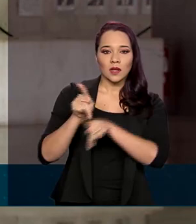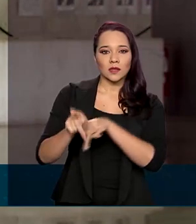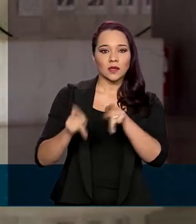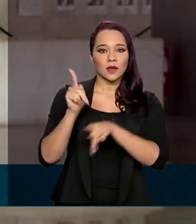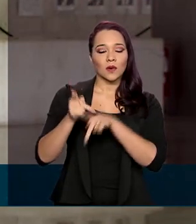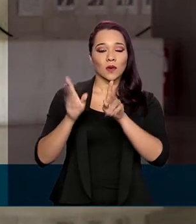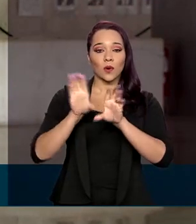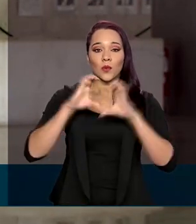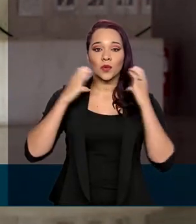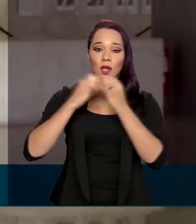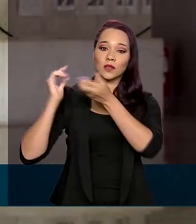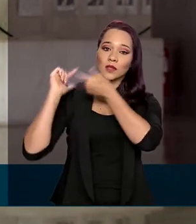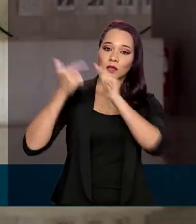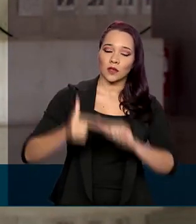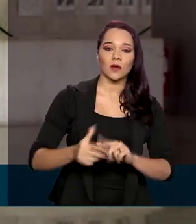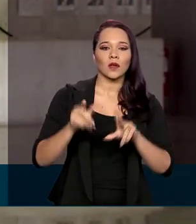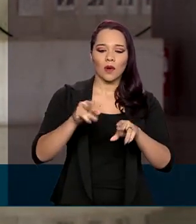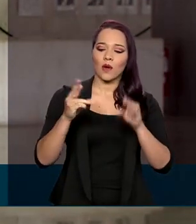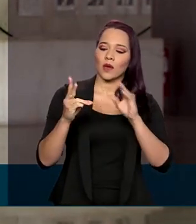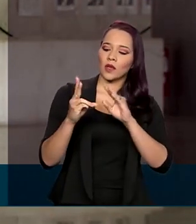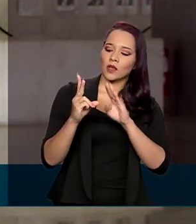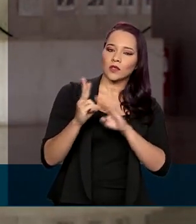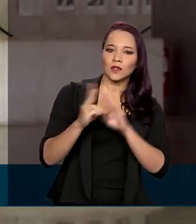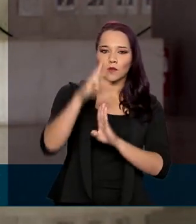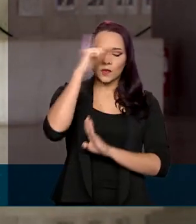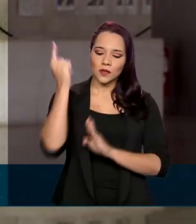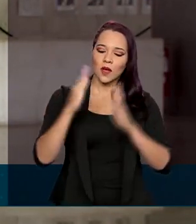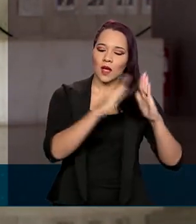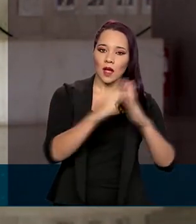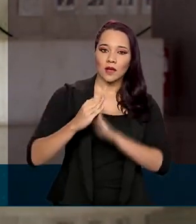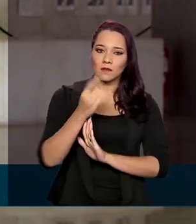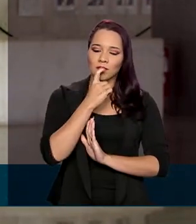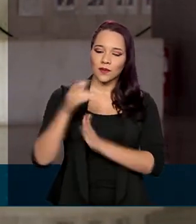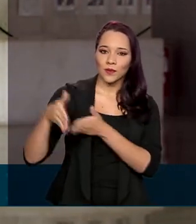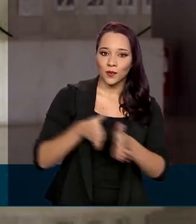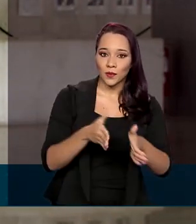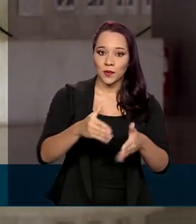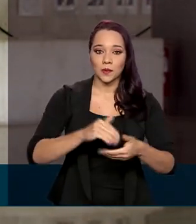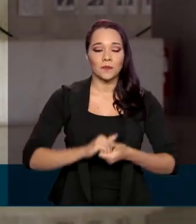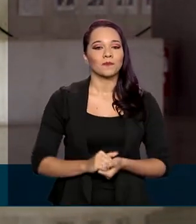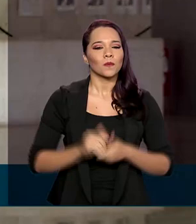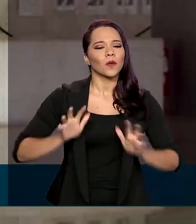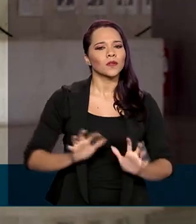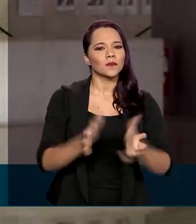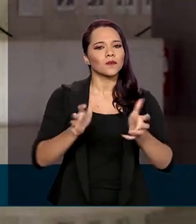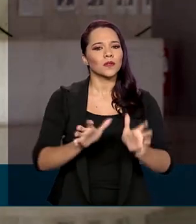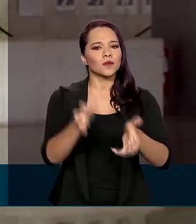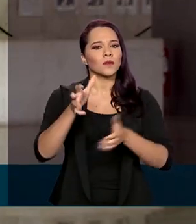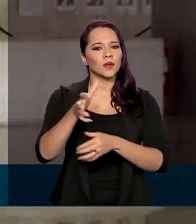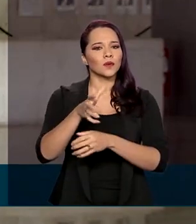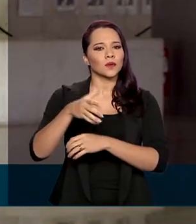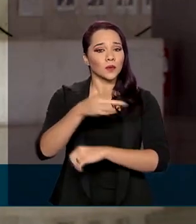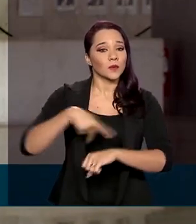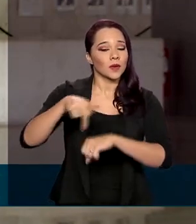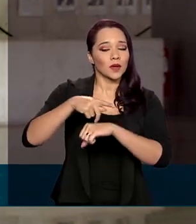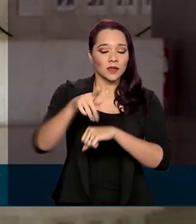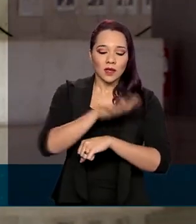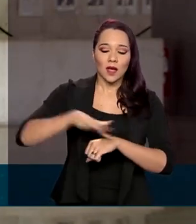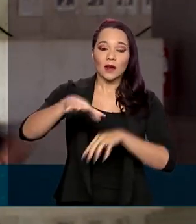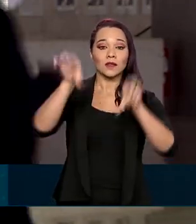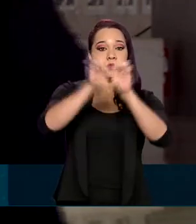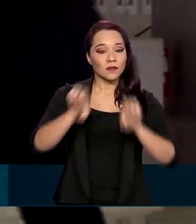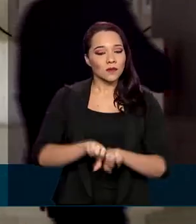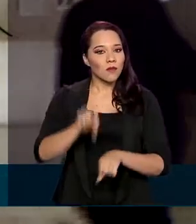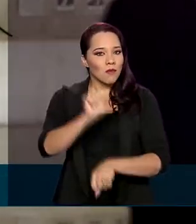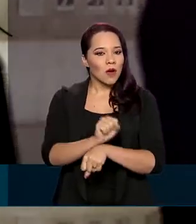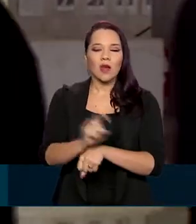tradicionais, como indígenas e ribeirinhos. Fora isso, os investimentos do país em áreas como infraestrutura não pararam.